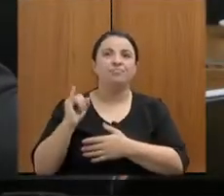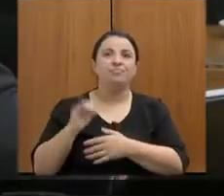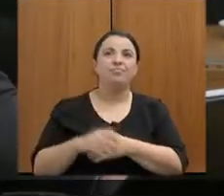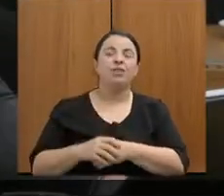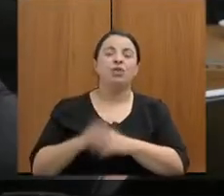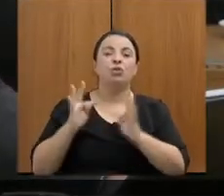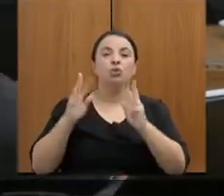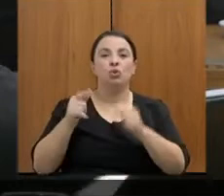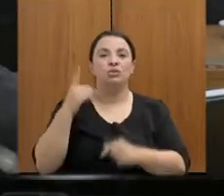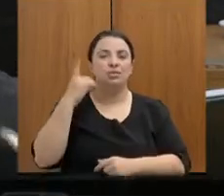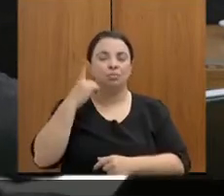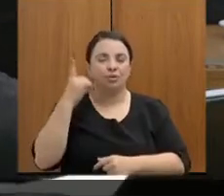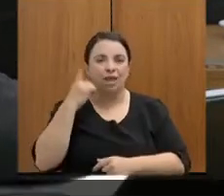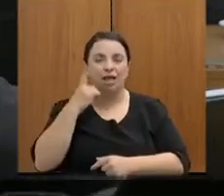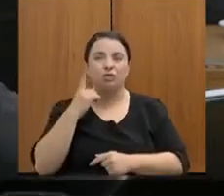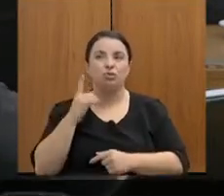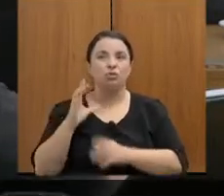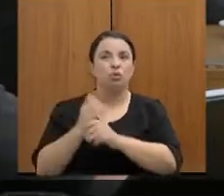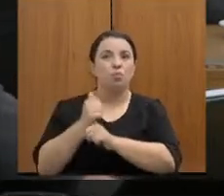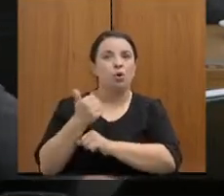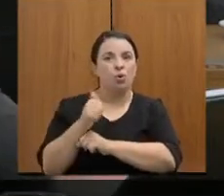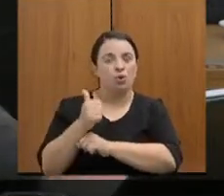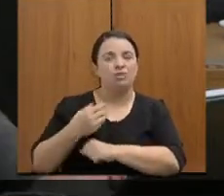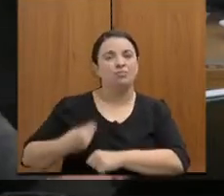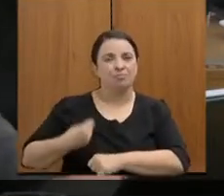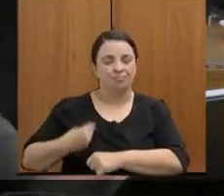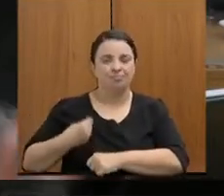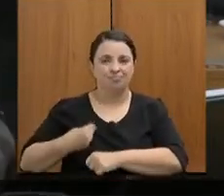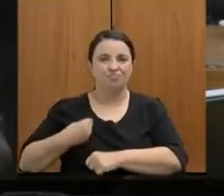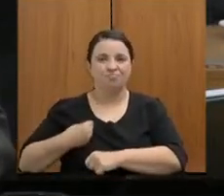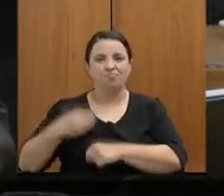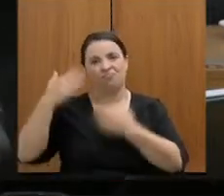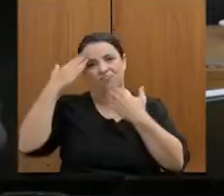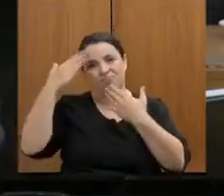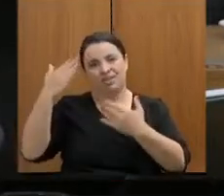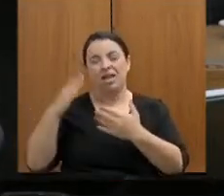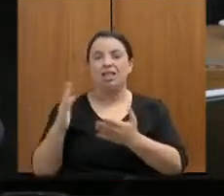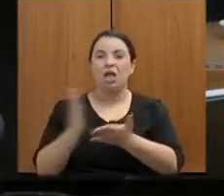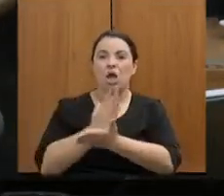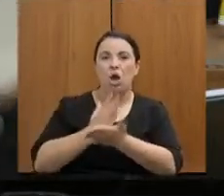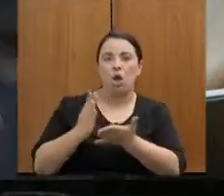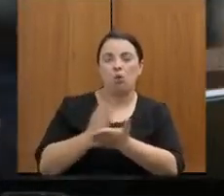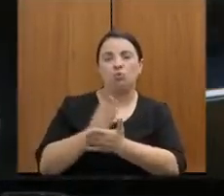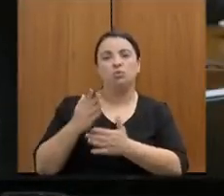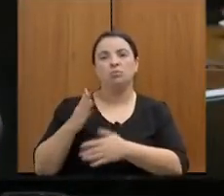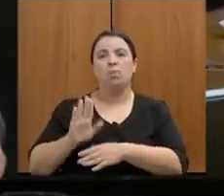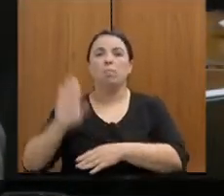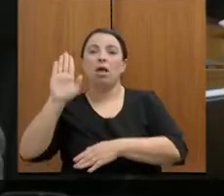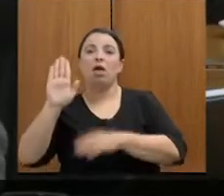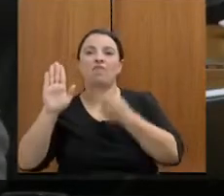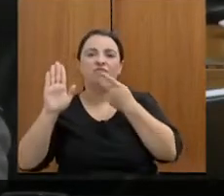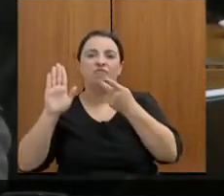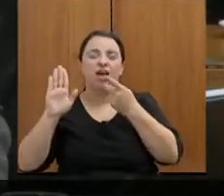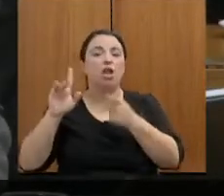presentes. Foram cerca de 11 deputados presentes aqui, alguns participando, outros preferiram se abster.